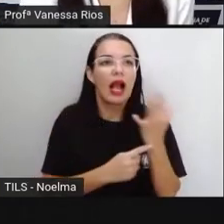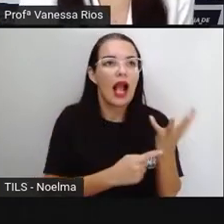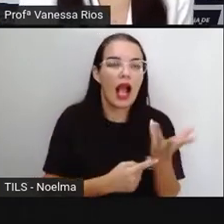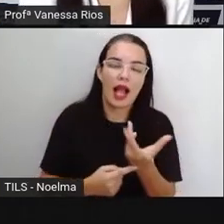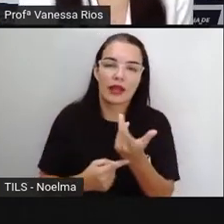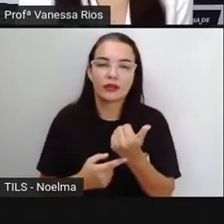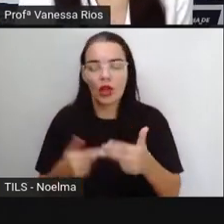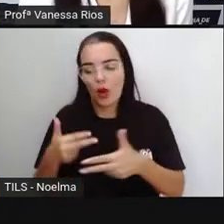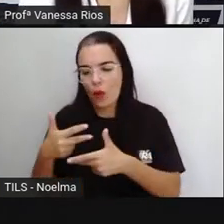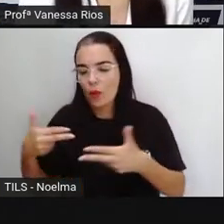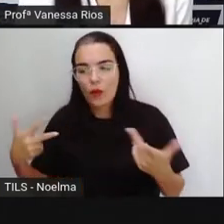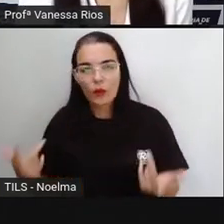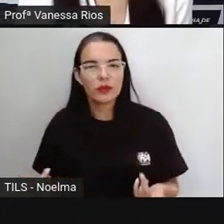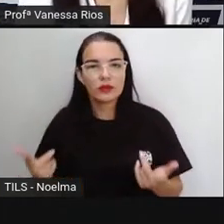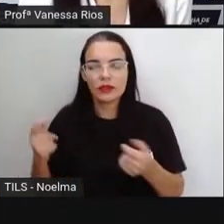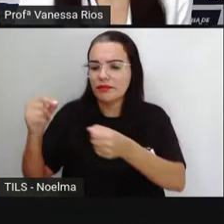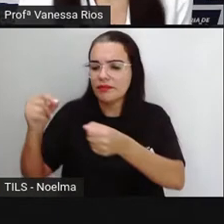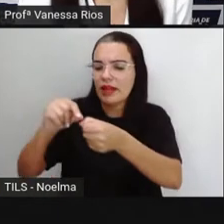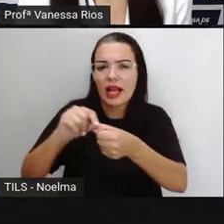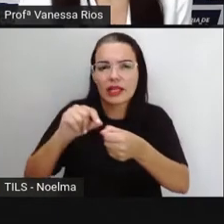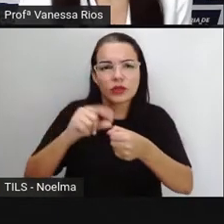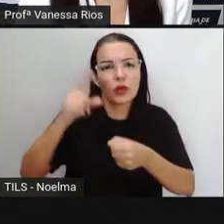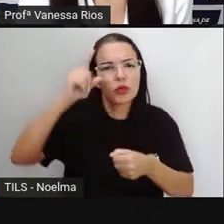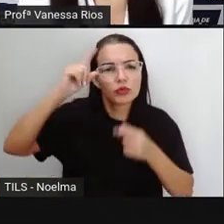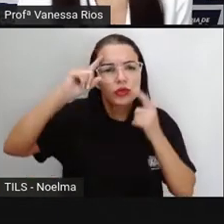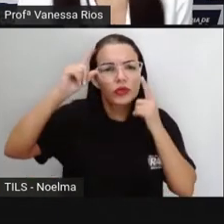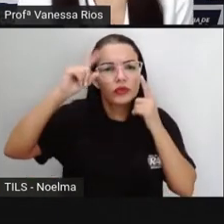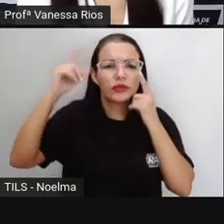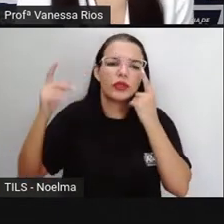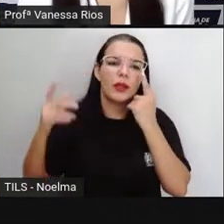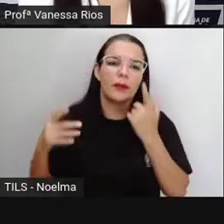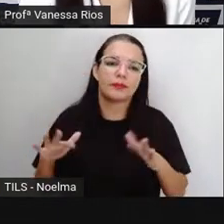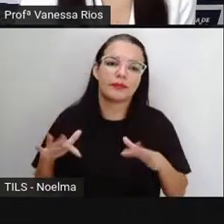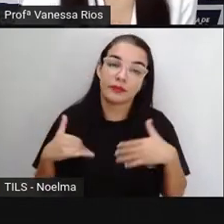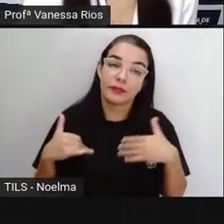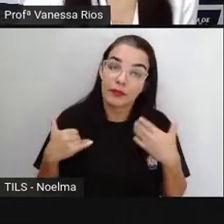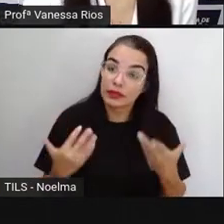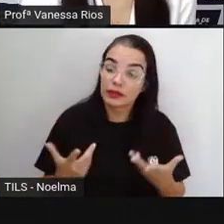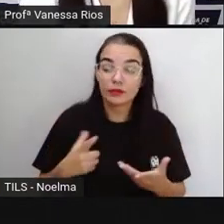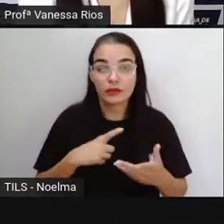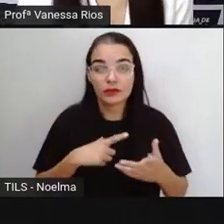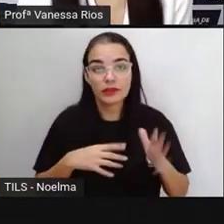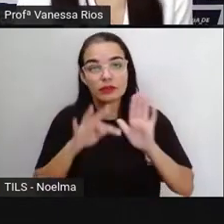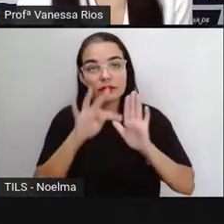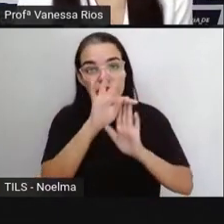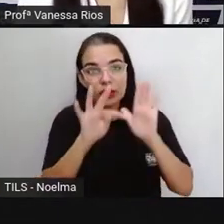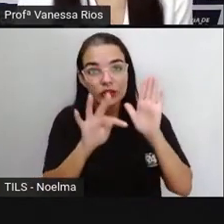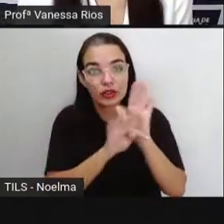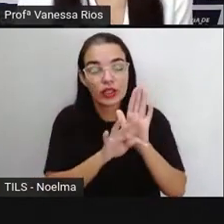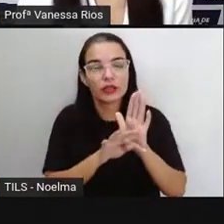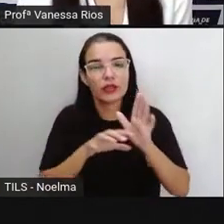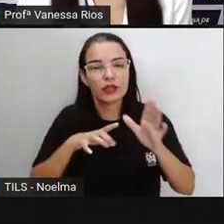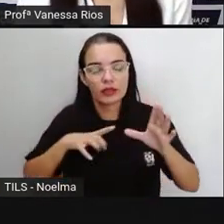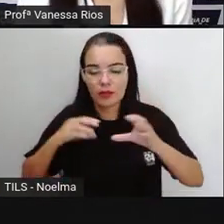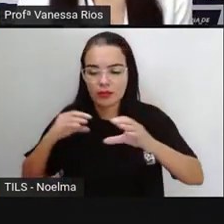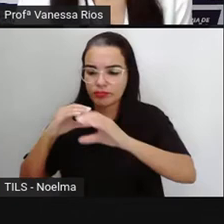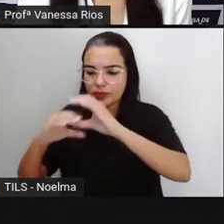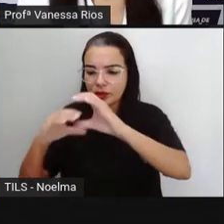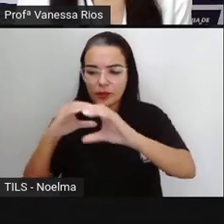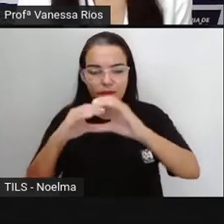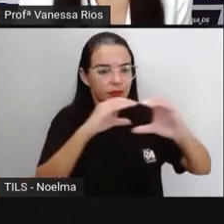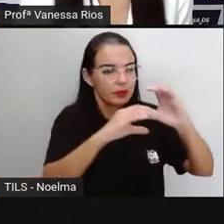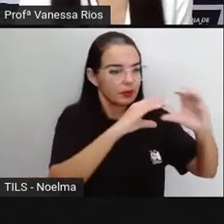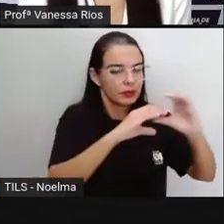sobre atos, né, ações do cotidiano. Então, são textos aí que vinculam em muitos meios de